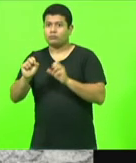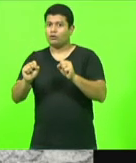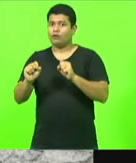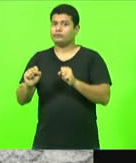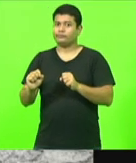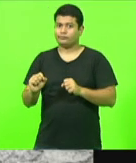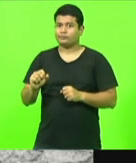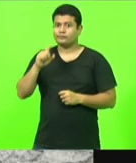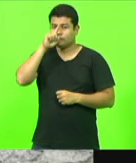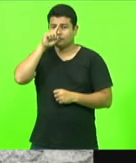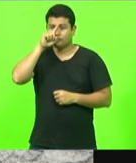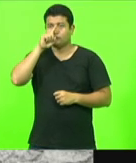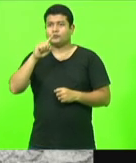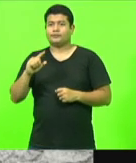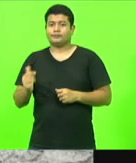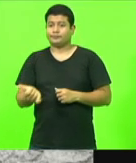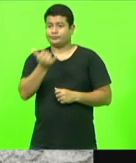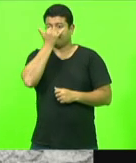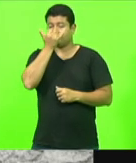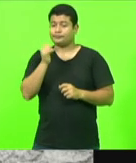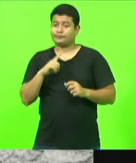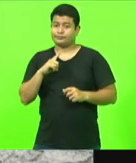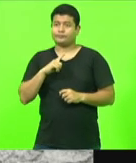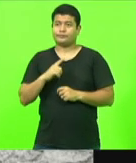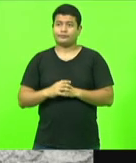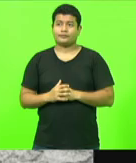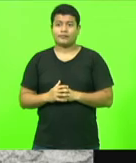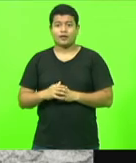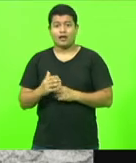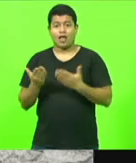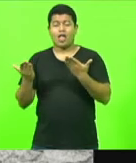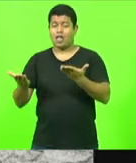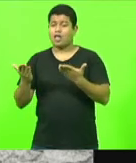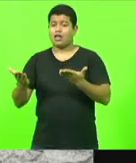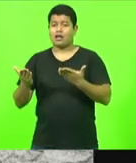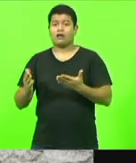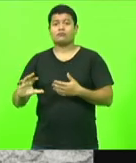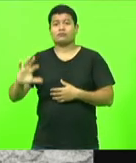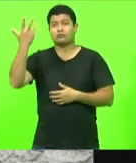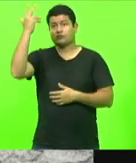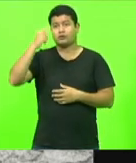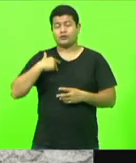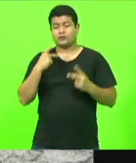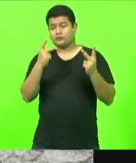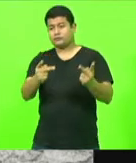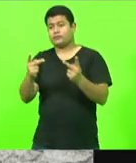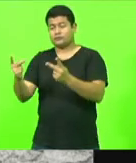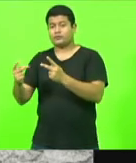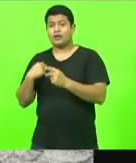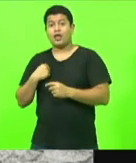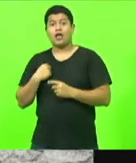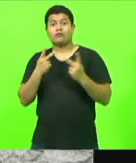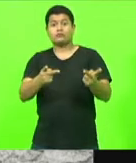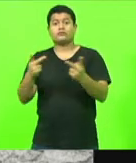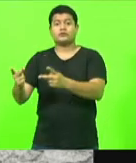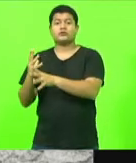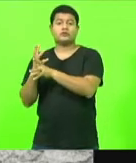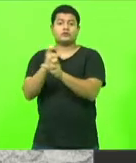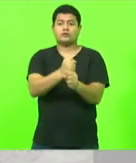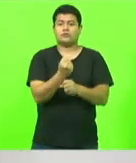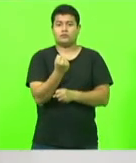Essa realidade que a gente encontra nesse último período, eu visitei em torno de oitenta escolas,